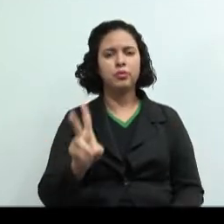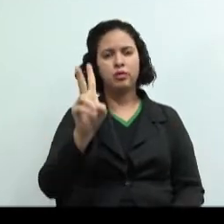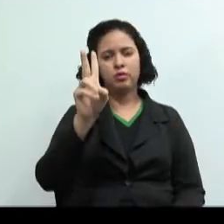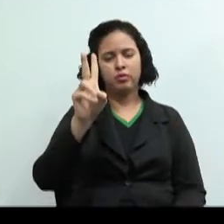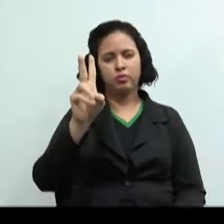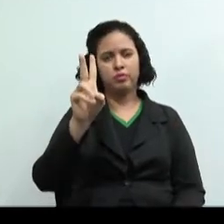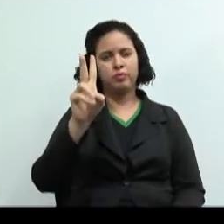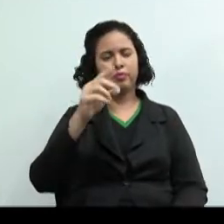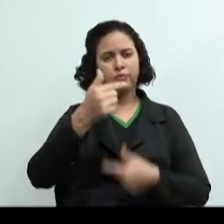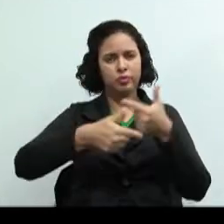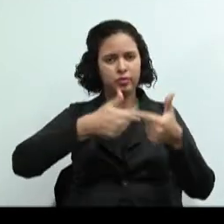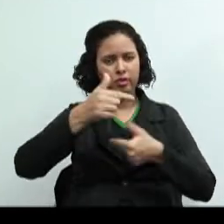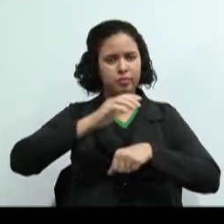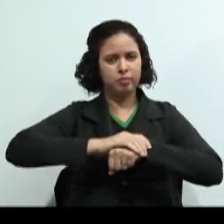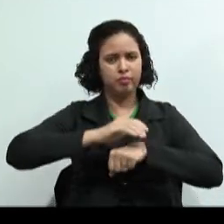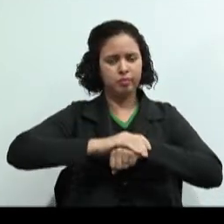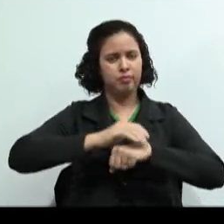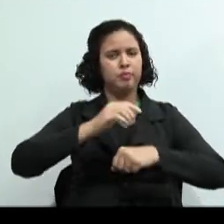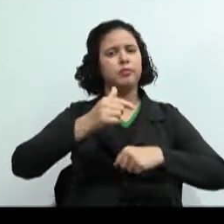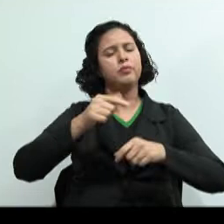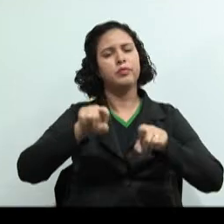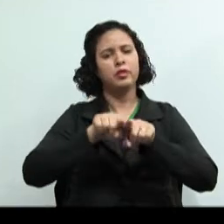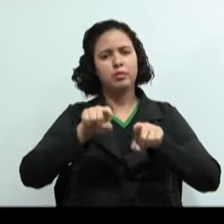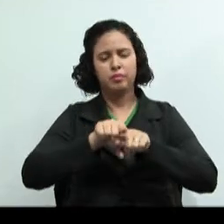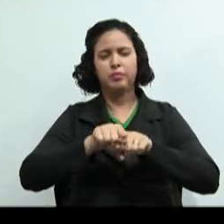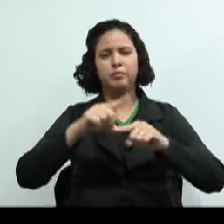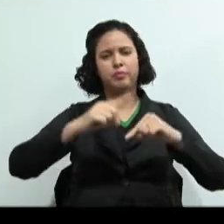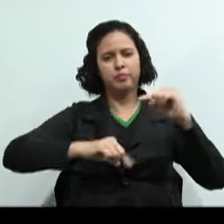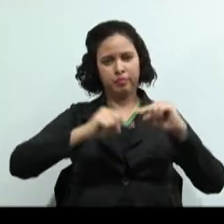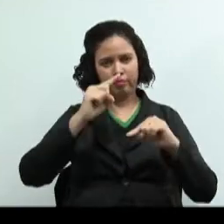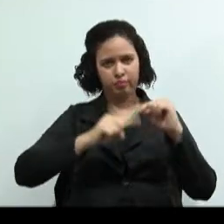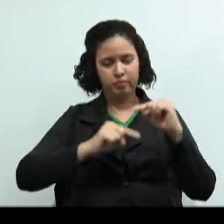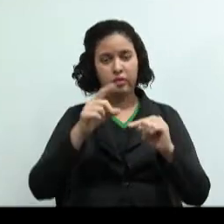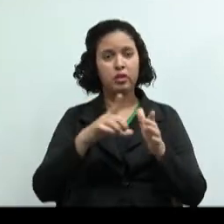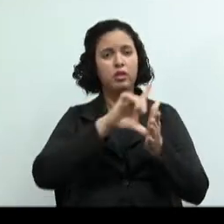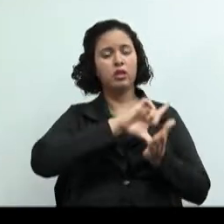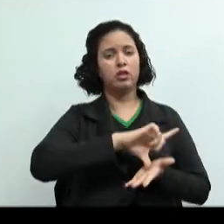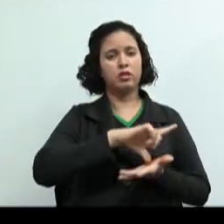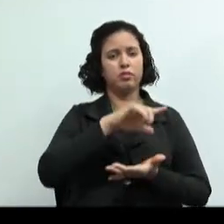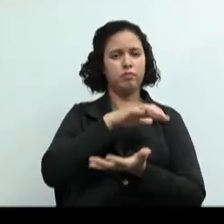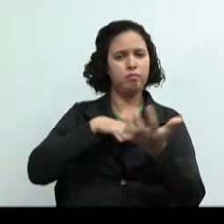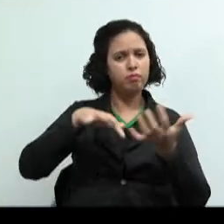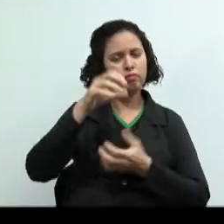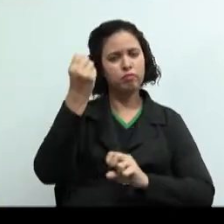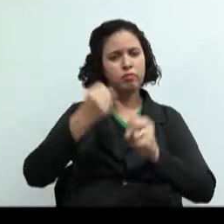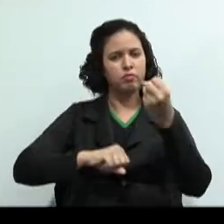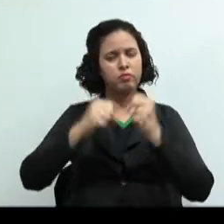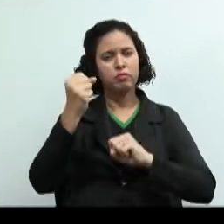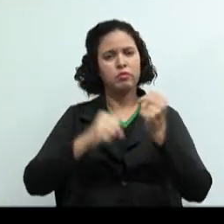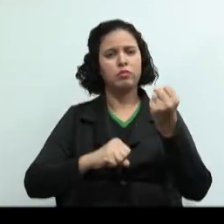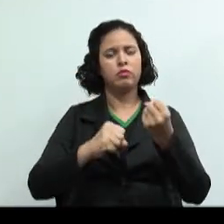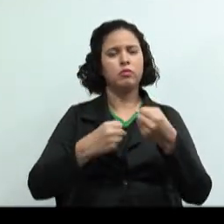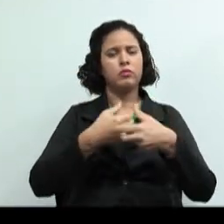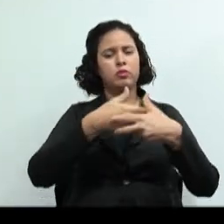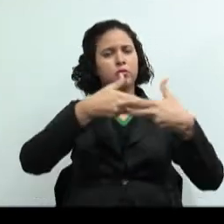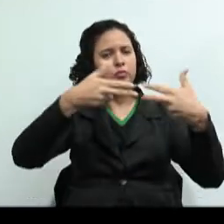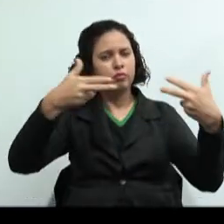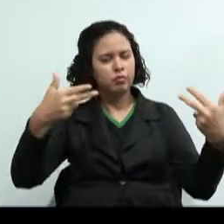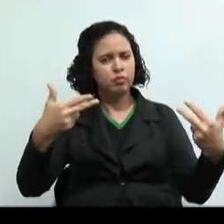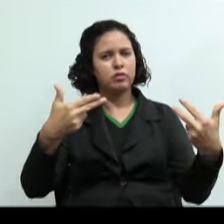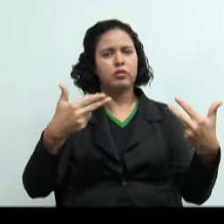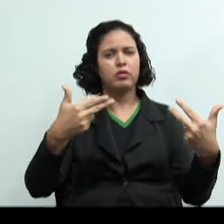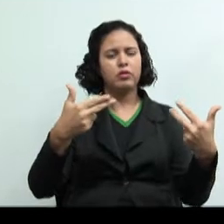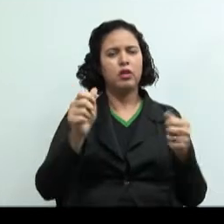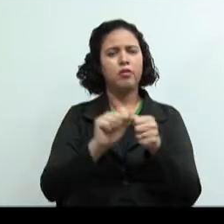mão de obra e do material. Antes da revolução industrial, os bens eram quase todos produzidos por